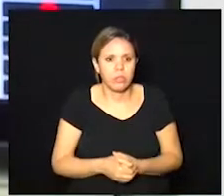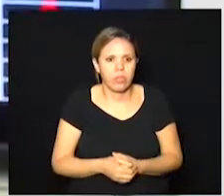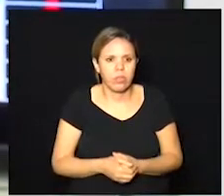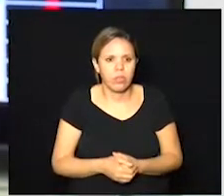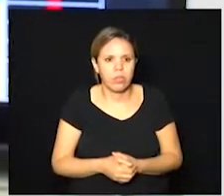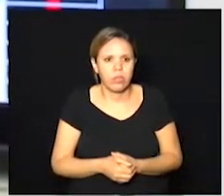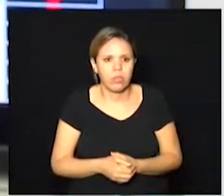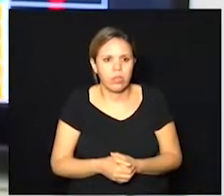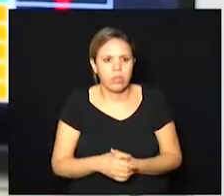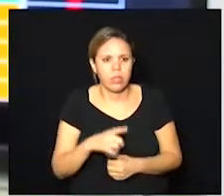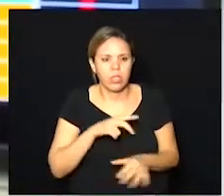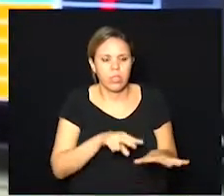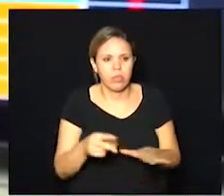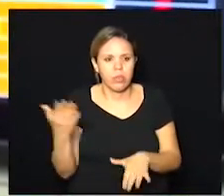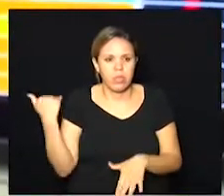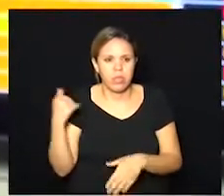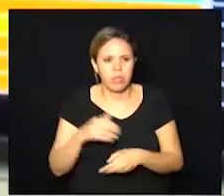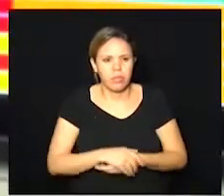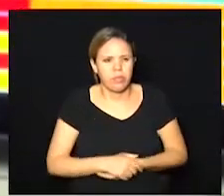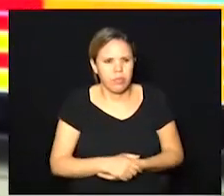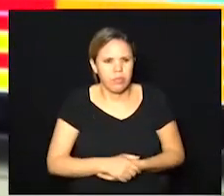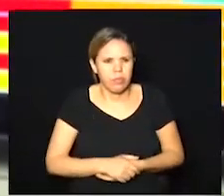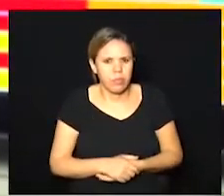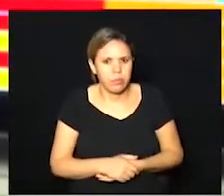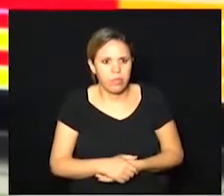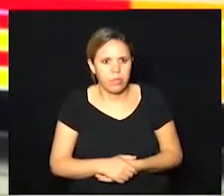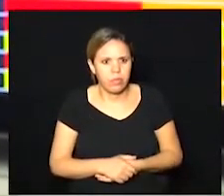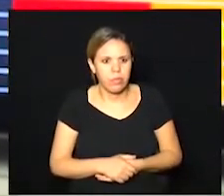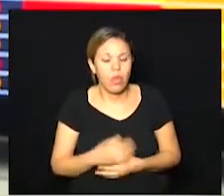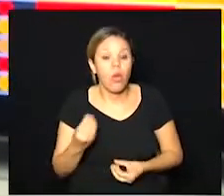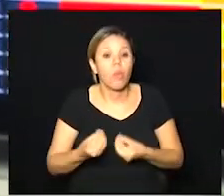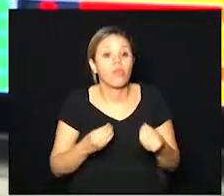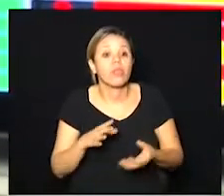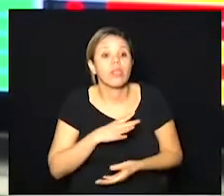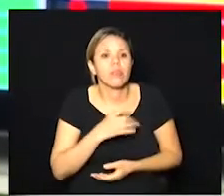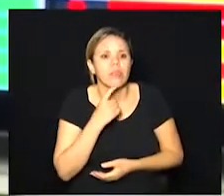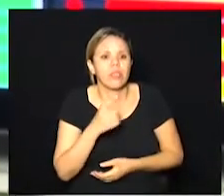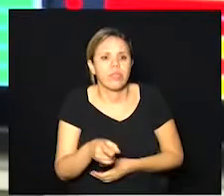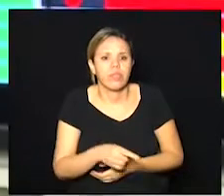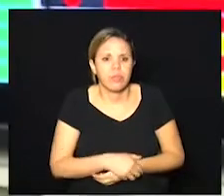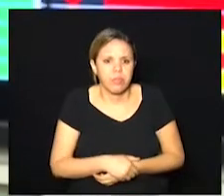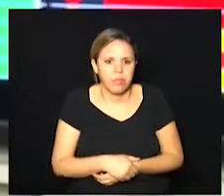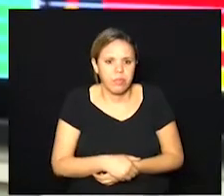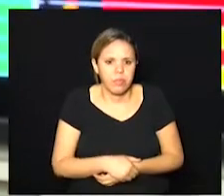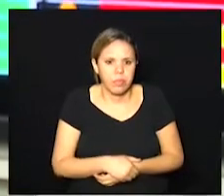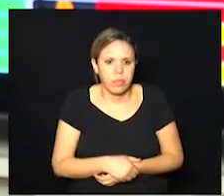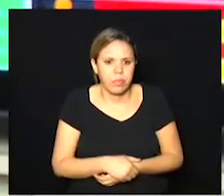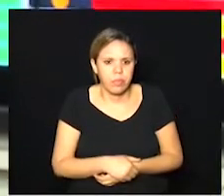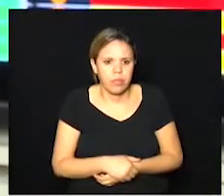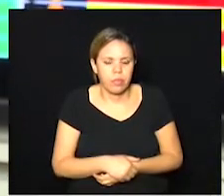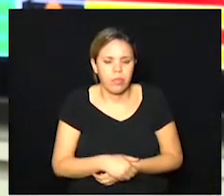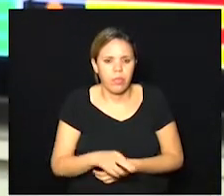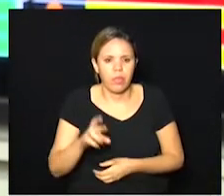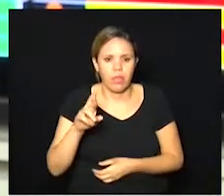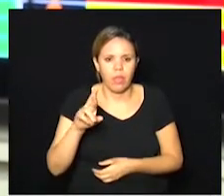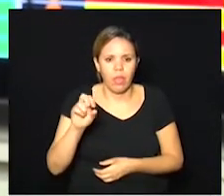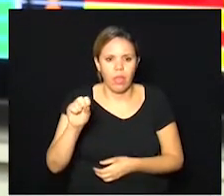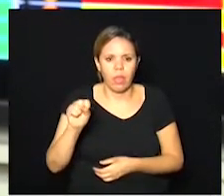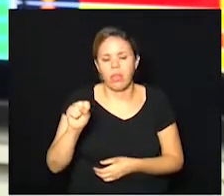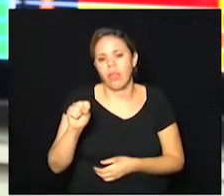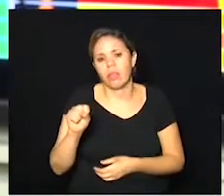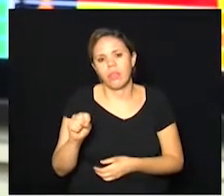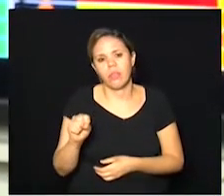classificação da semana passada. Vamos ver como que está Campinas. Veja aqui, o DRS de Campinas,